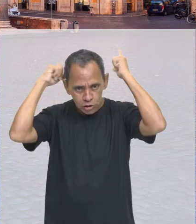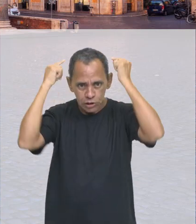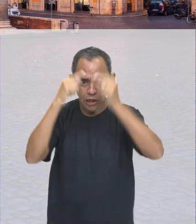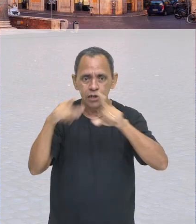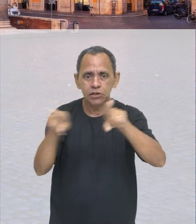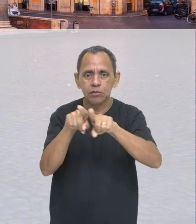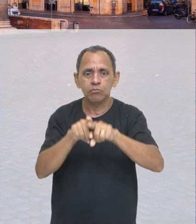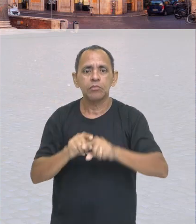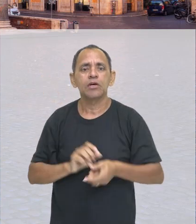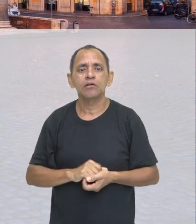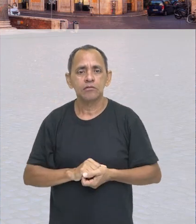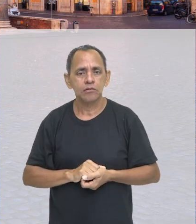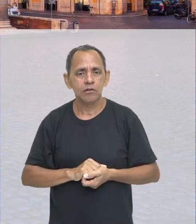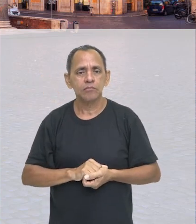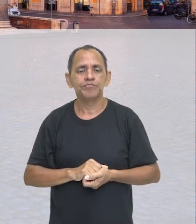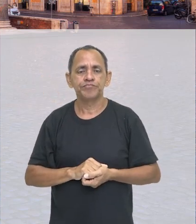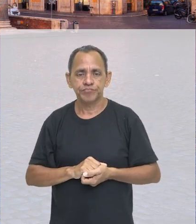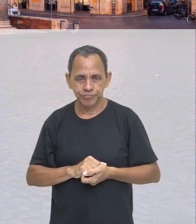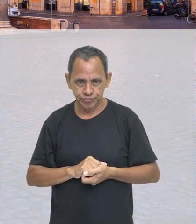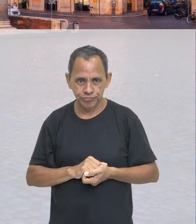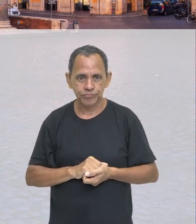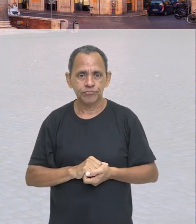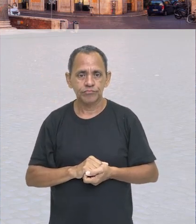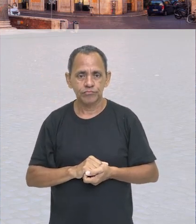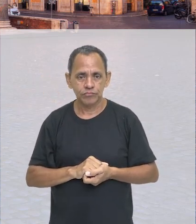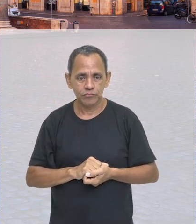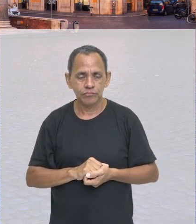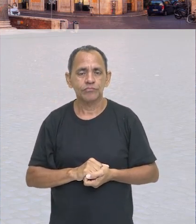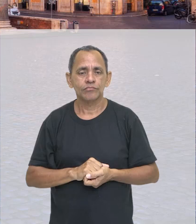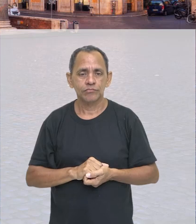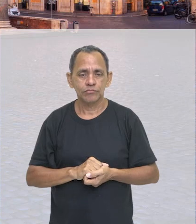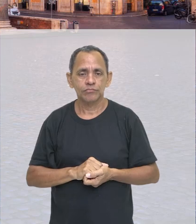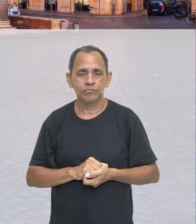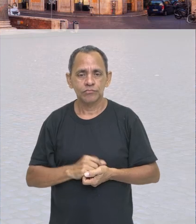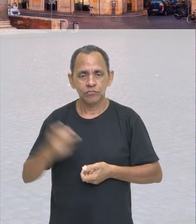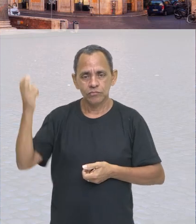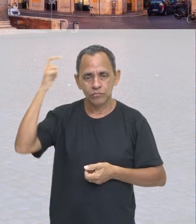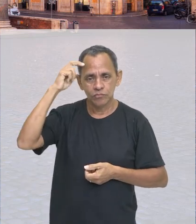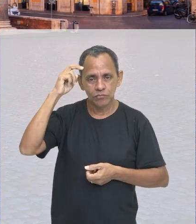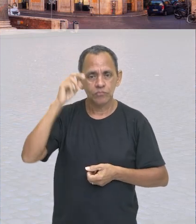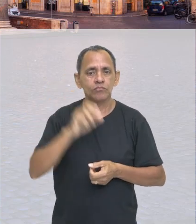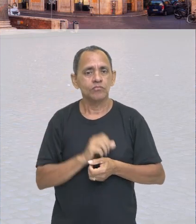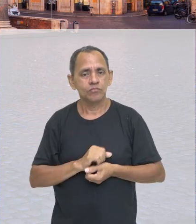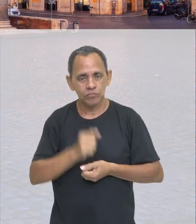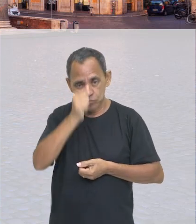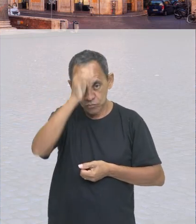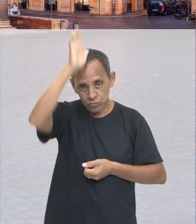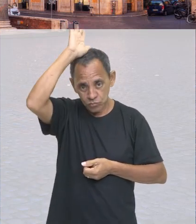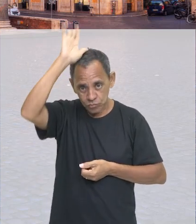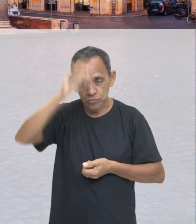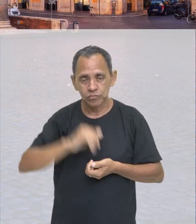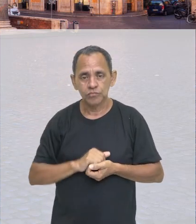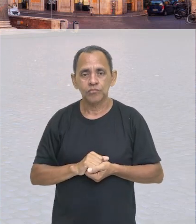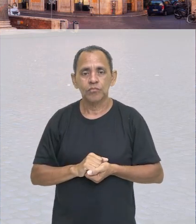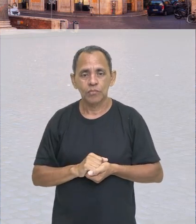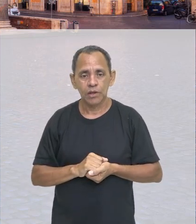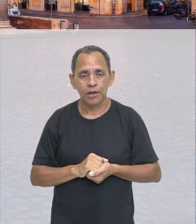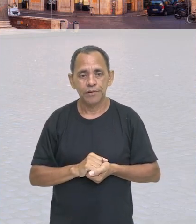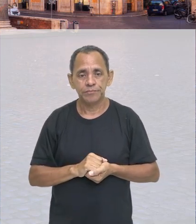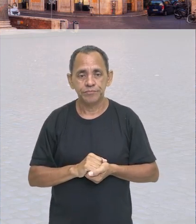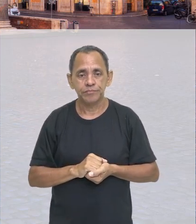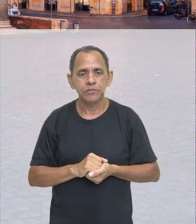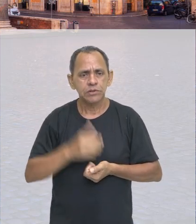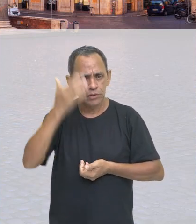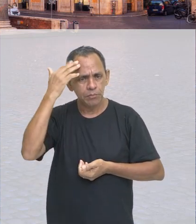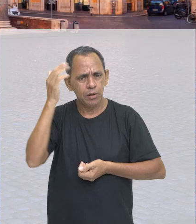culturas formando, mais tarde, a chamada cultura romana ali, né? Mas, tudo bem. Uma vez que nós sabemos